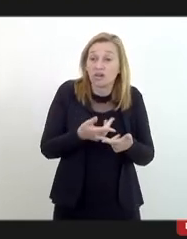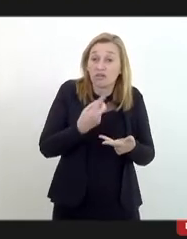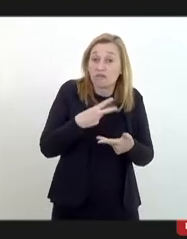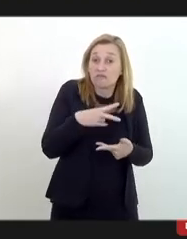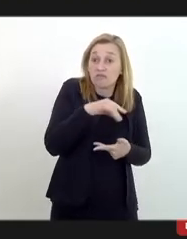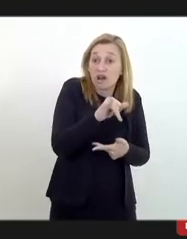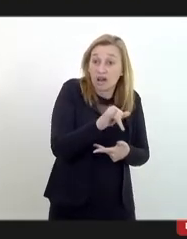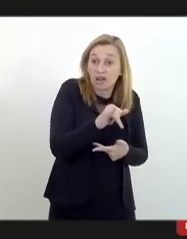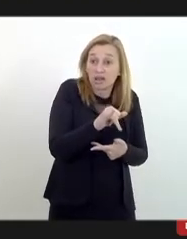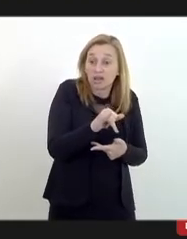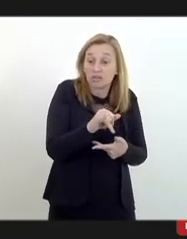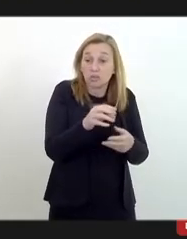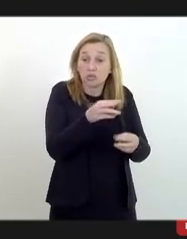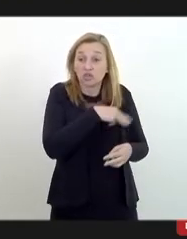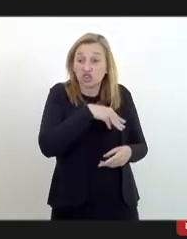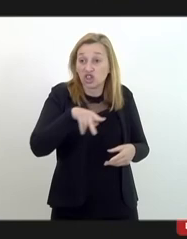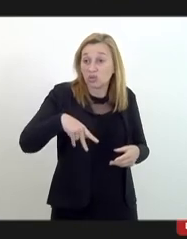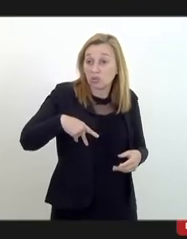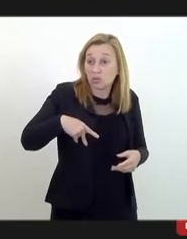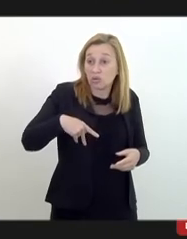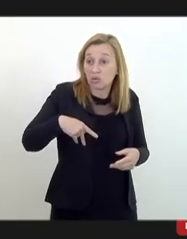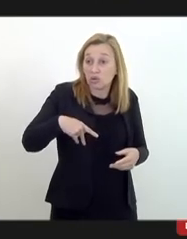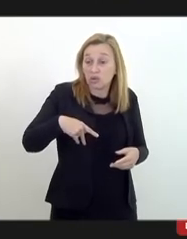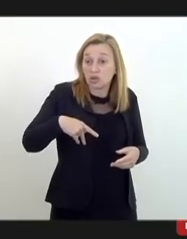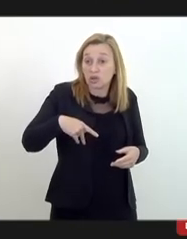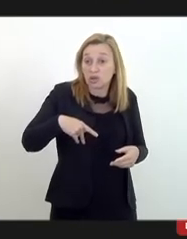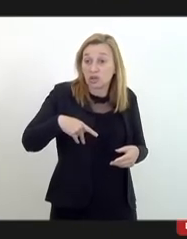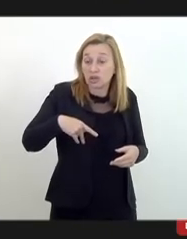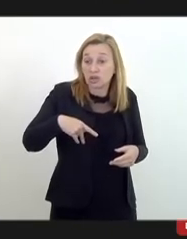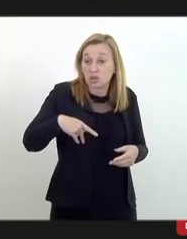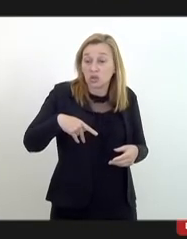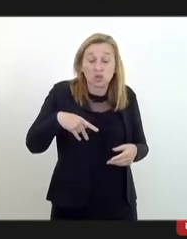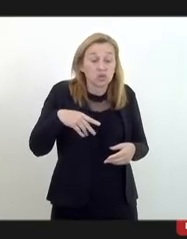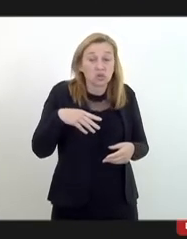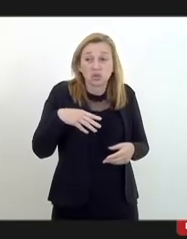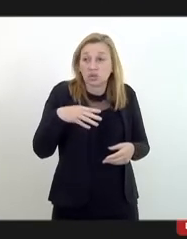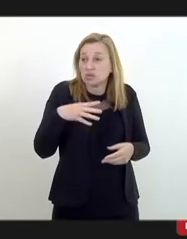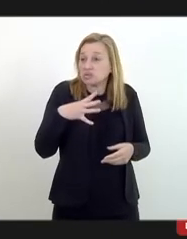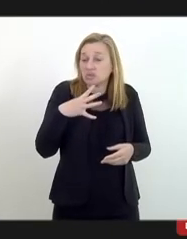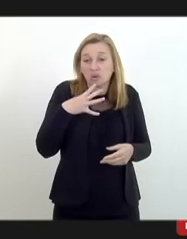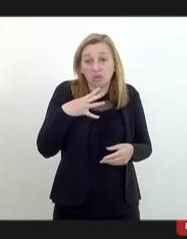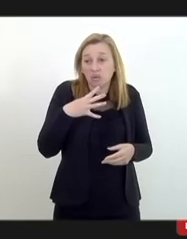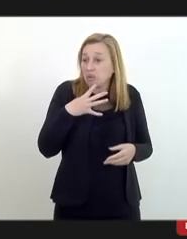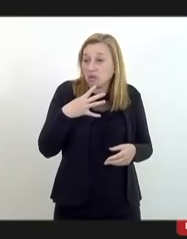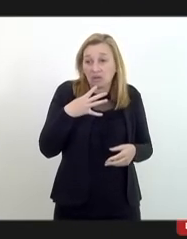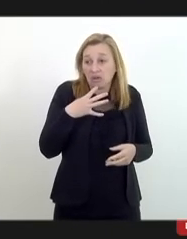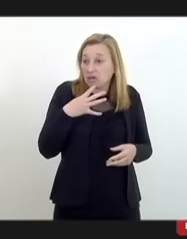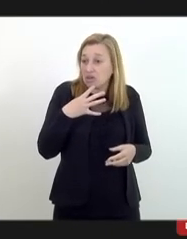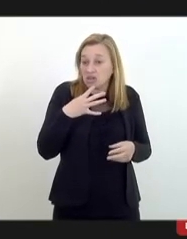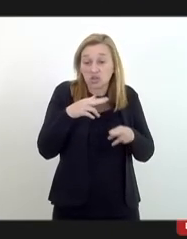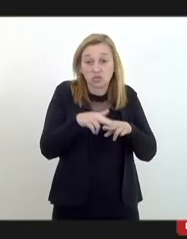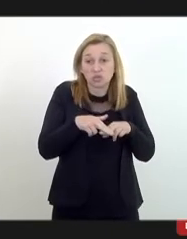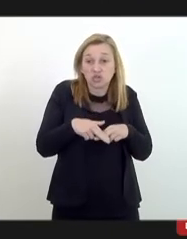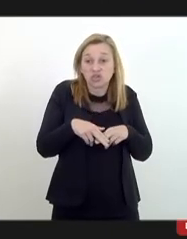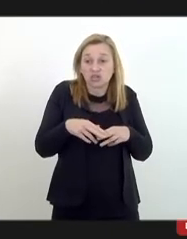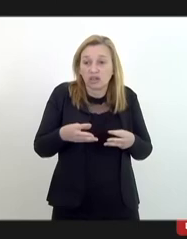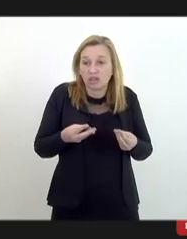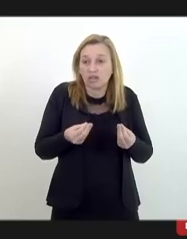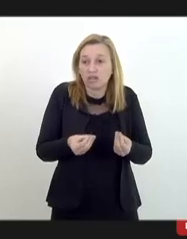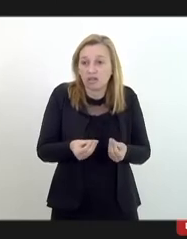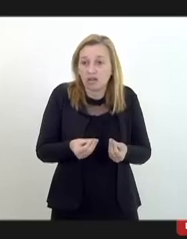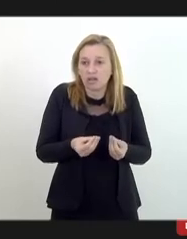para o Ministério Público e ele por desconhecimento de causa o mínimo de sensibilidade